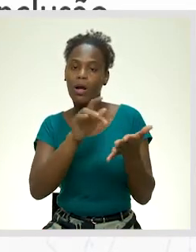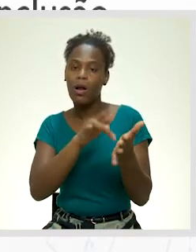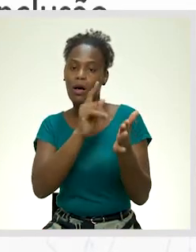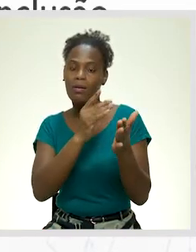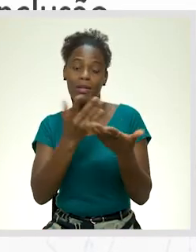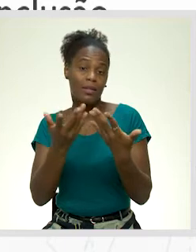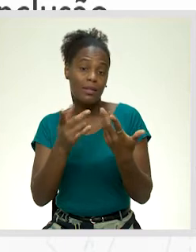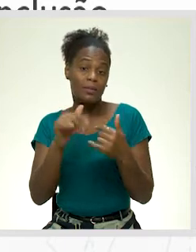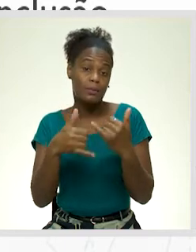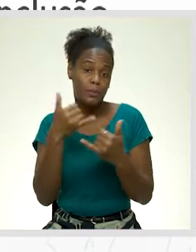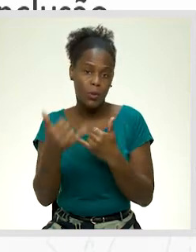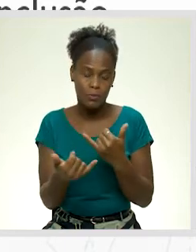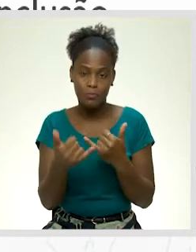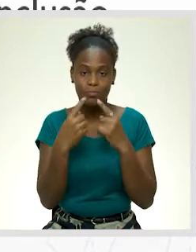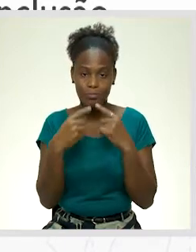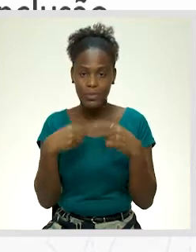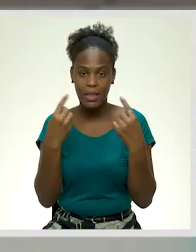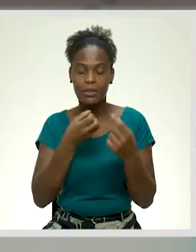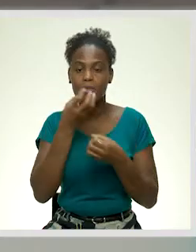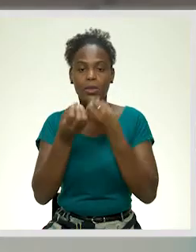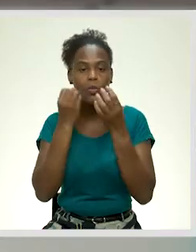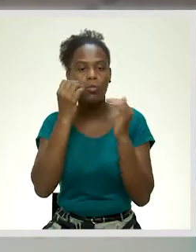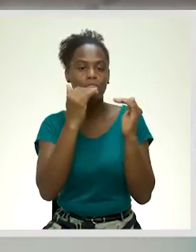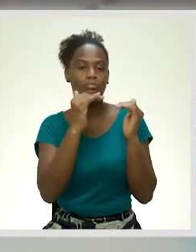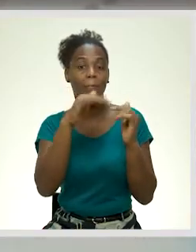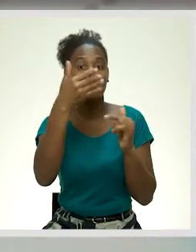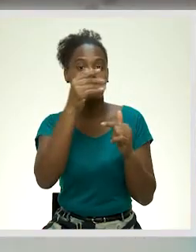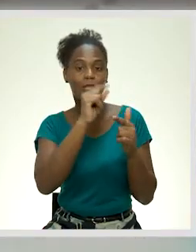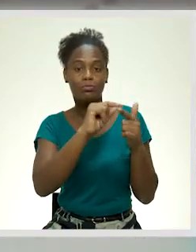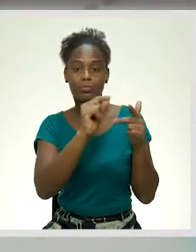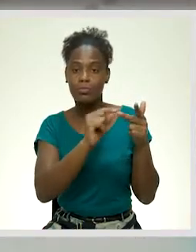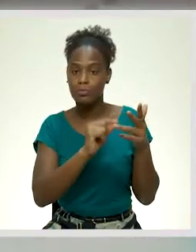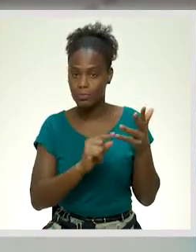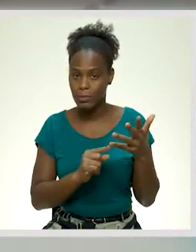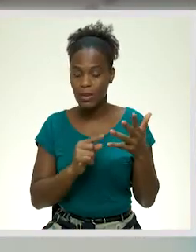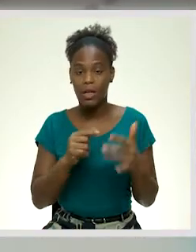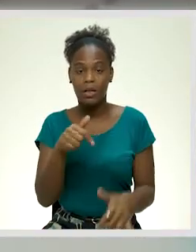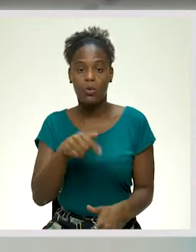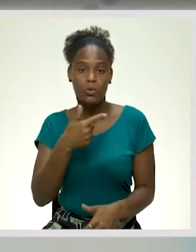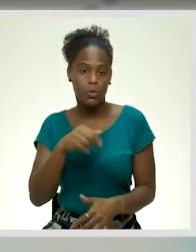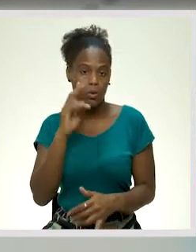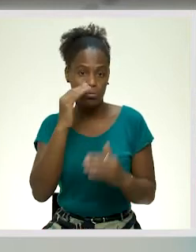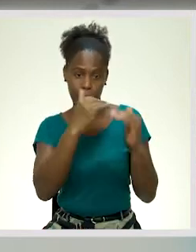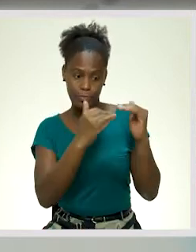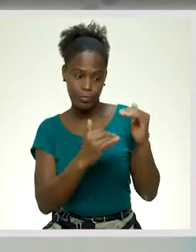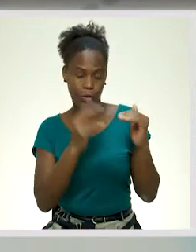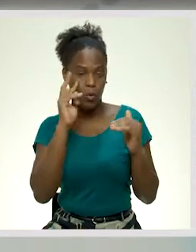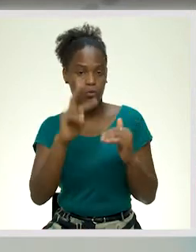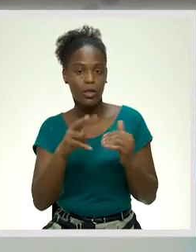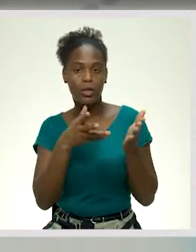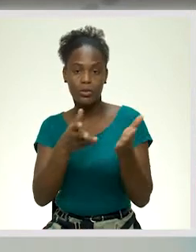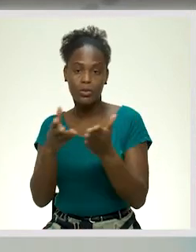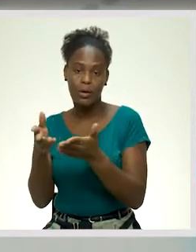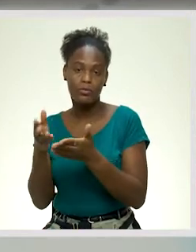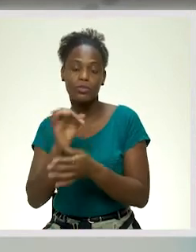principais características. Como podem ver, aquilo que nós estamos a dar neste momento, ou ajudar-vos a